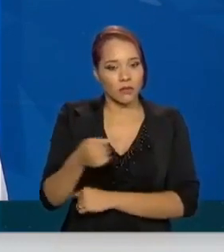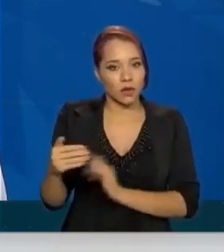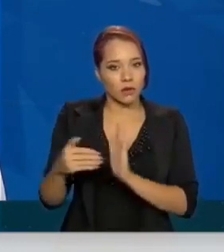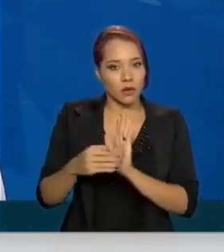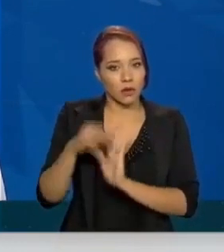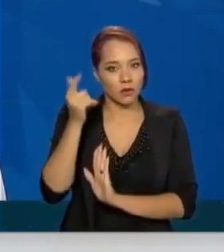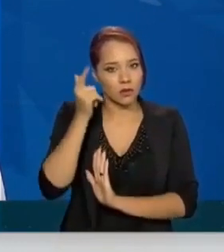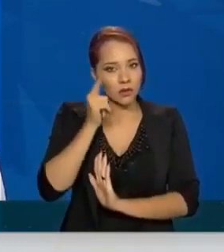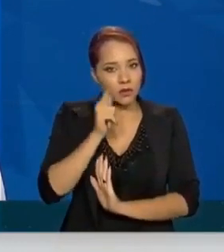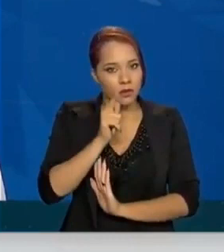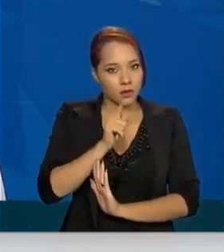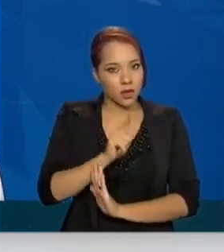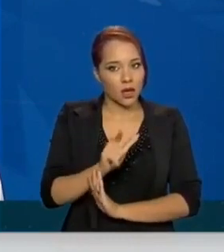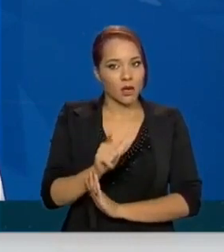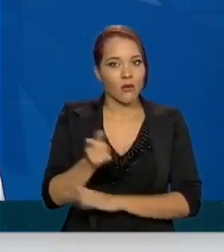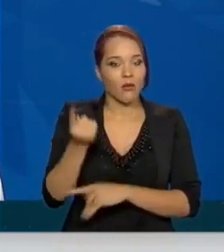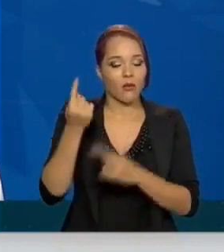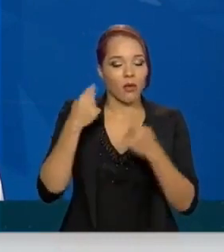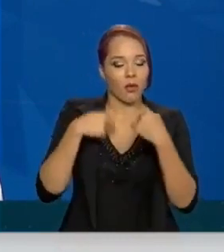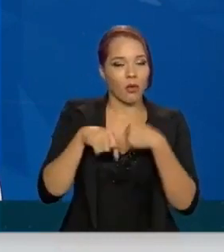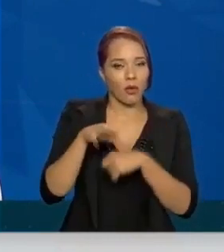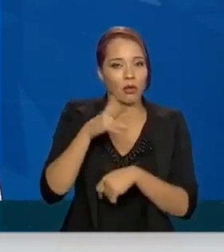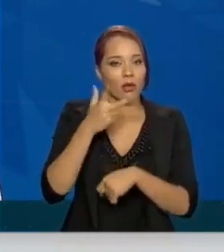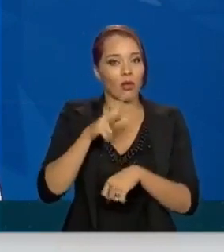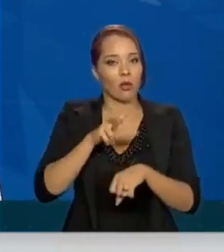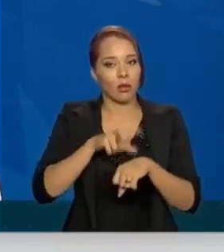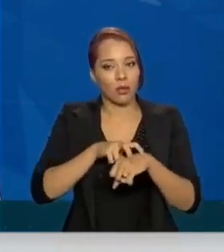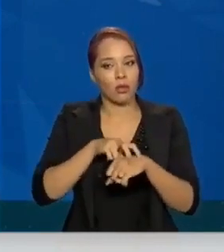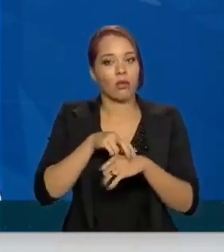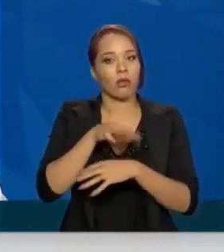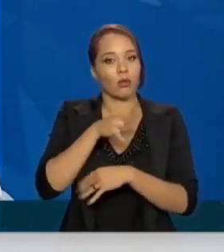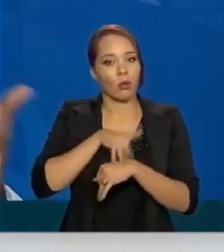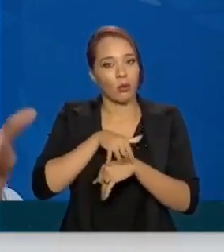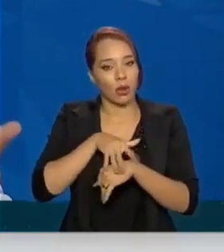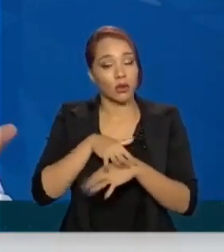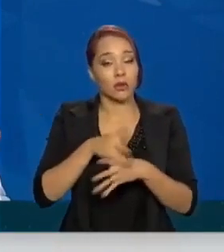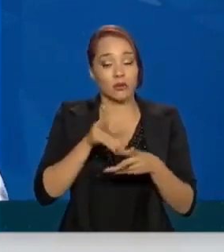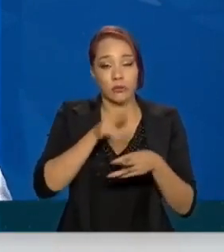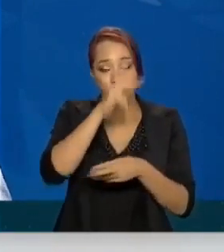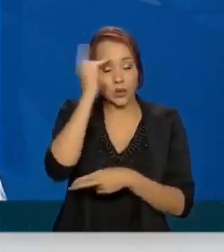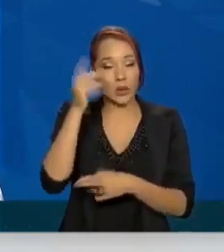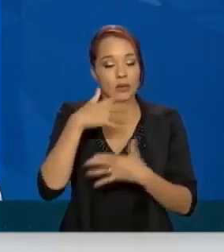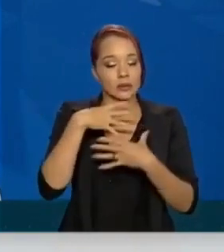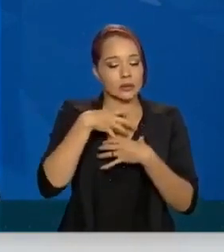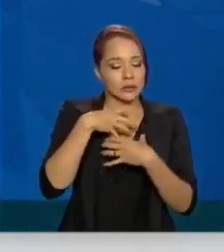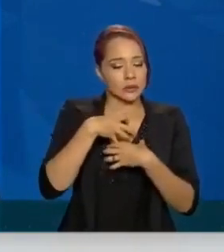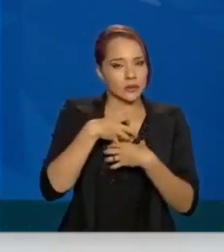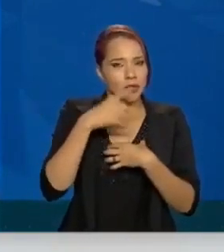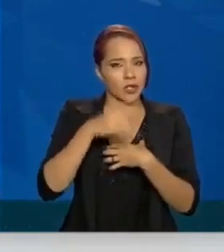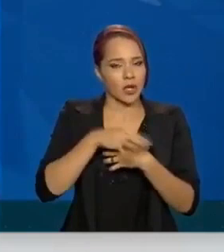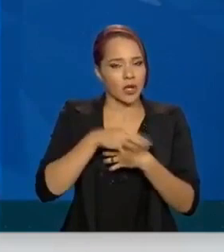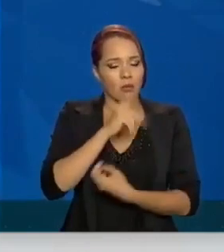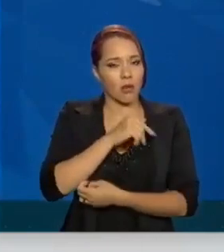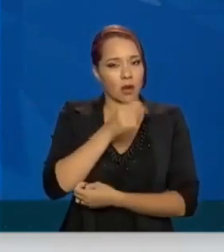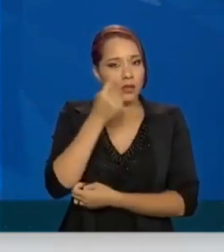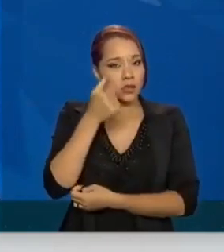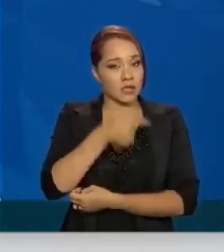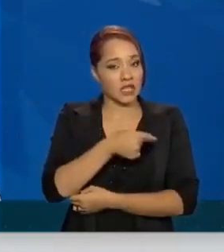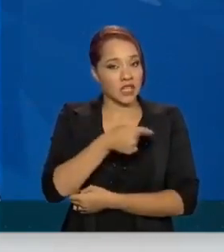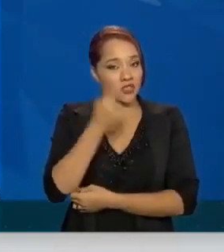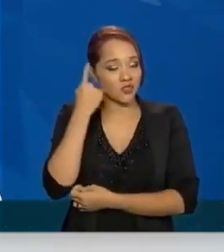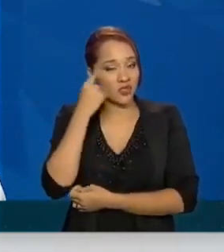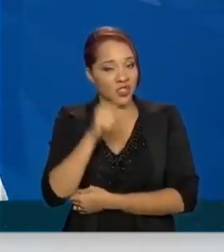recuperarem desta virose. Grande maioria das pessoas que tem, tem sintoma, mas levam sete dias,